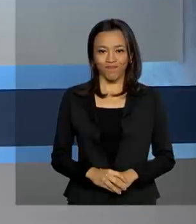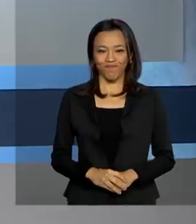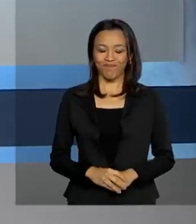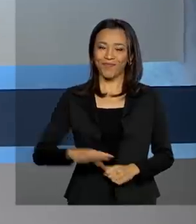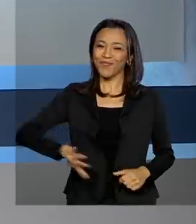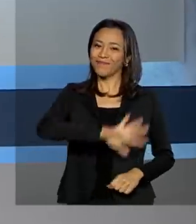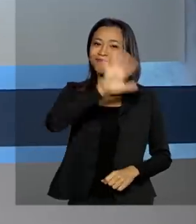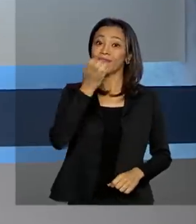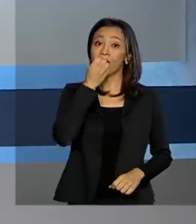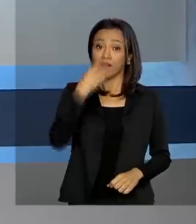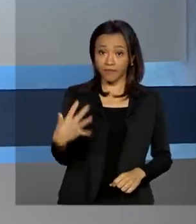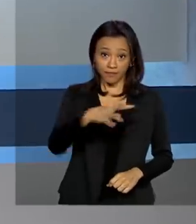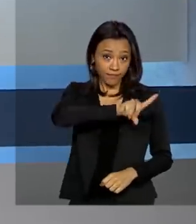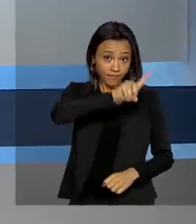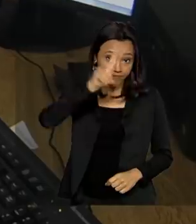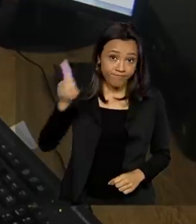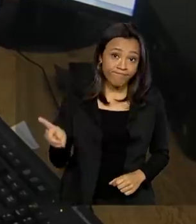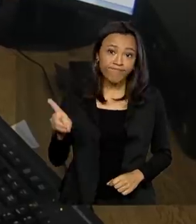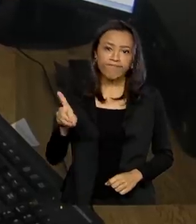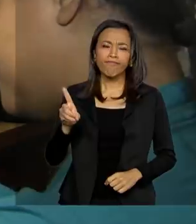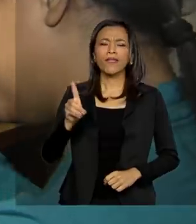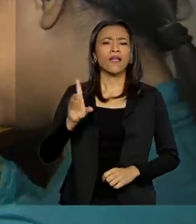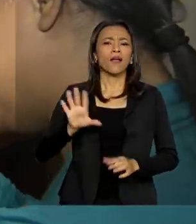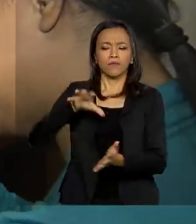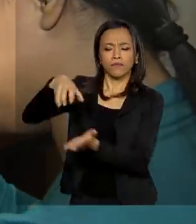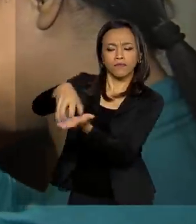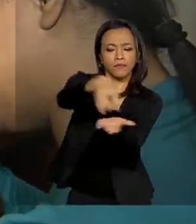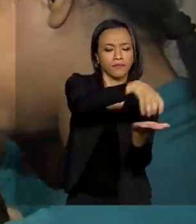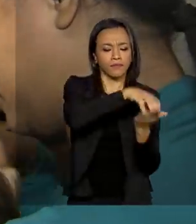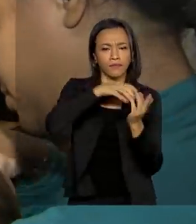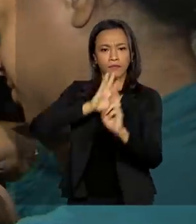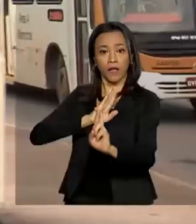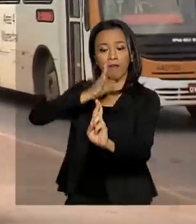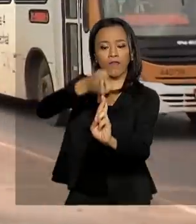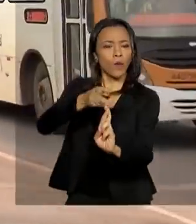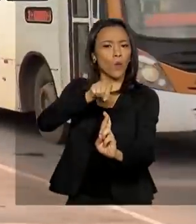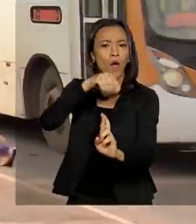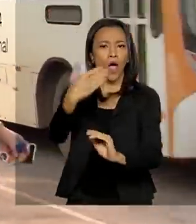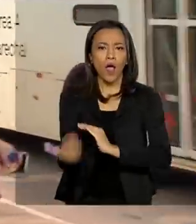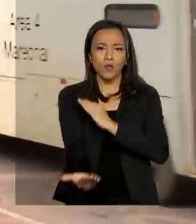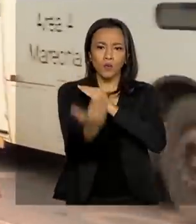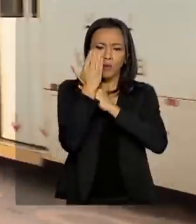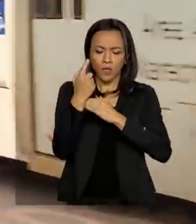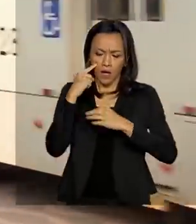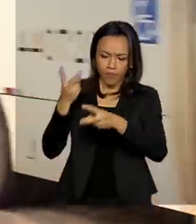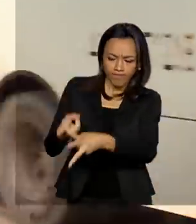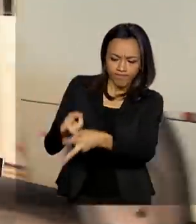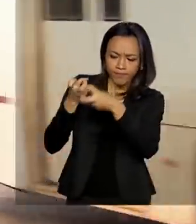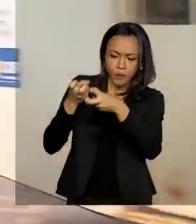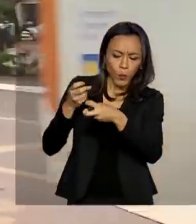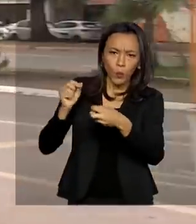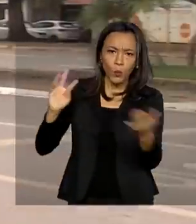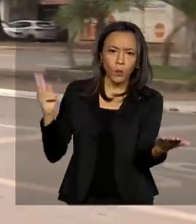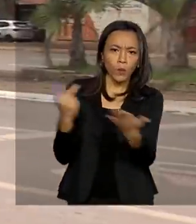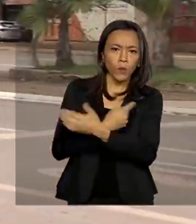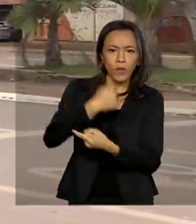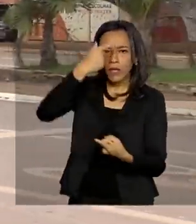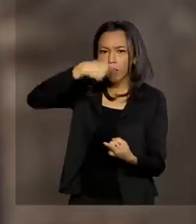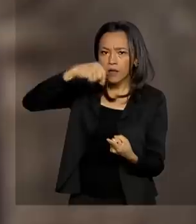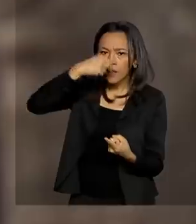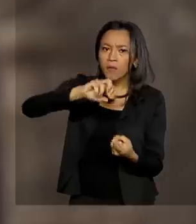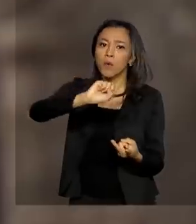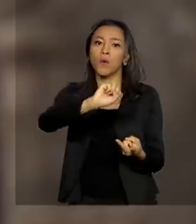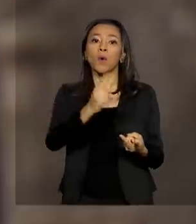Olá, bom dia. Centros de referência vão ajudar na identificação precoce de casos de gripe e coronavírus